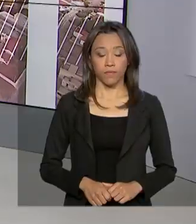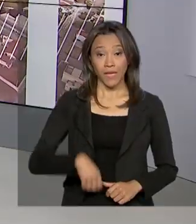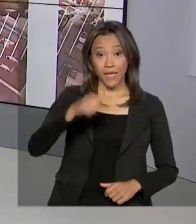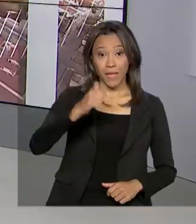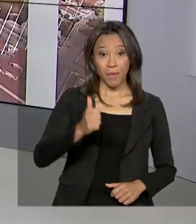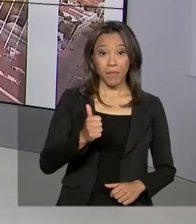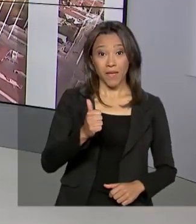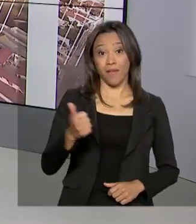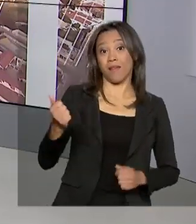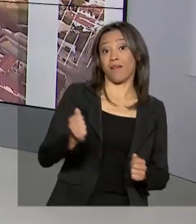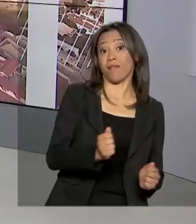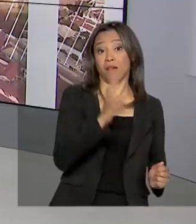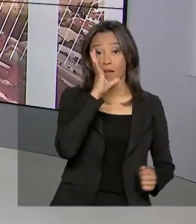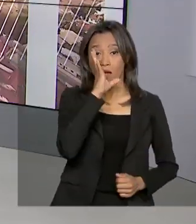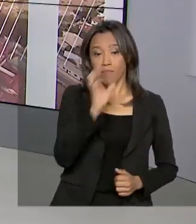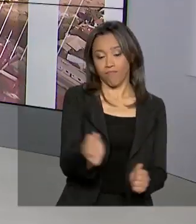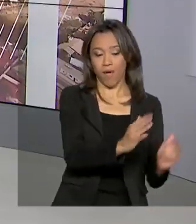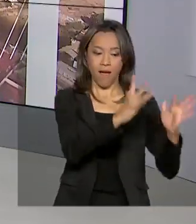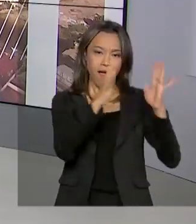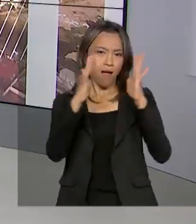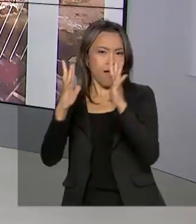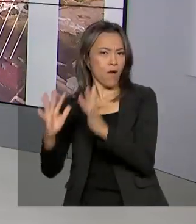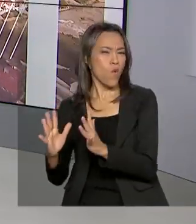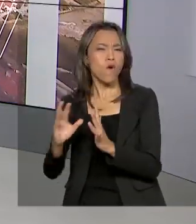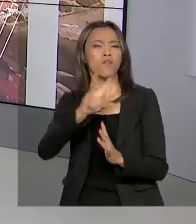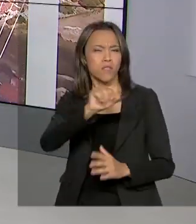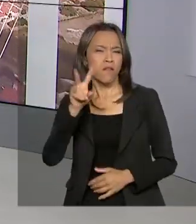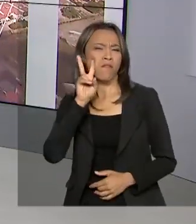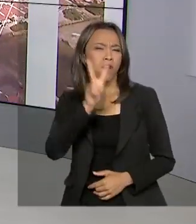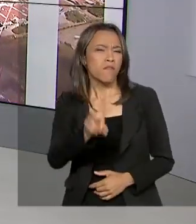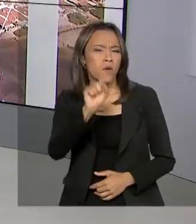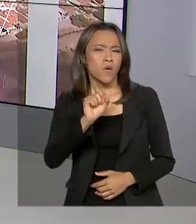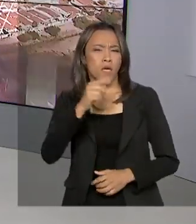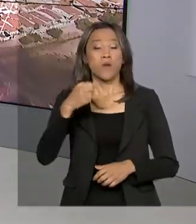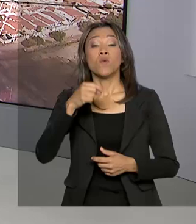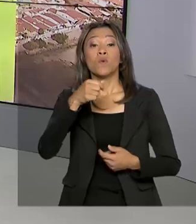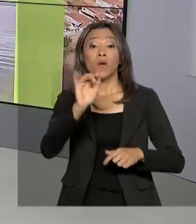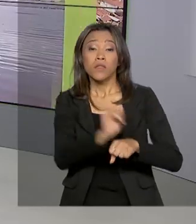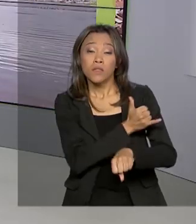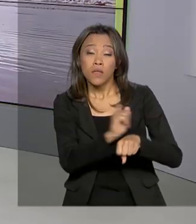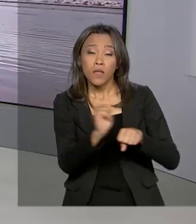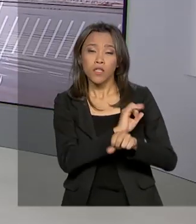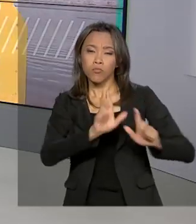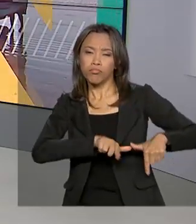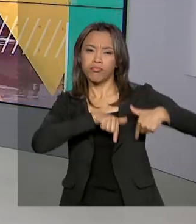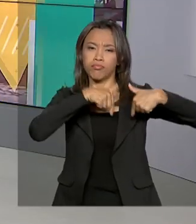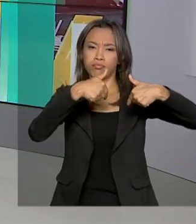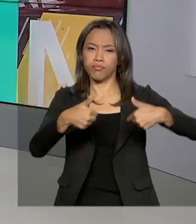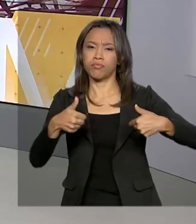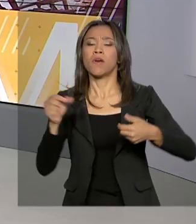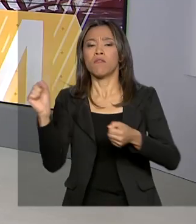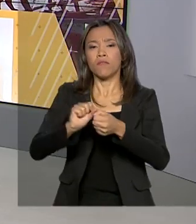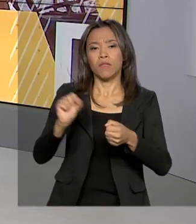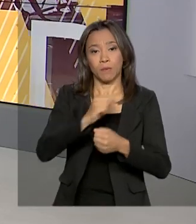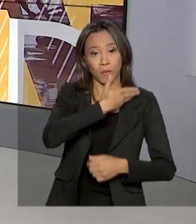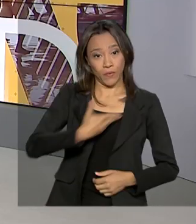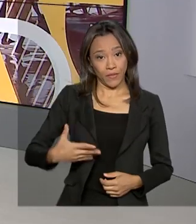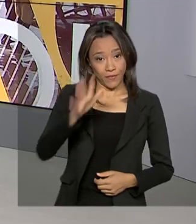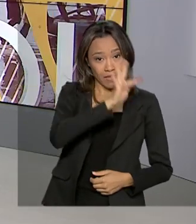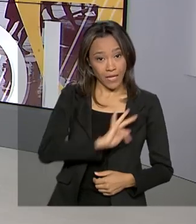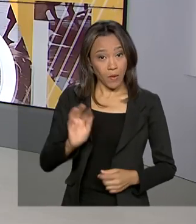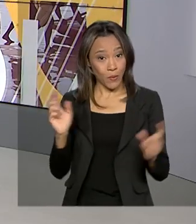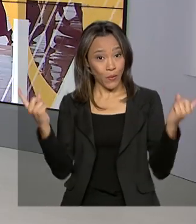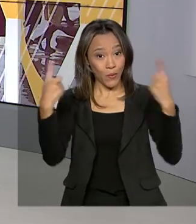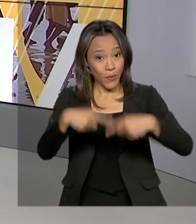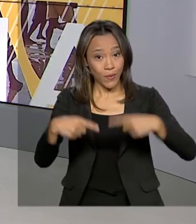Na primeira reportagem da série, você vai conferir as ações e estratégias adotadas pelo governo federal para